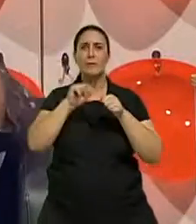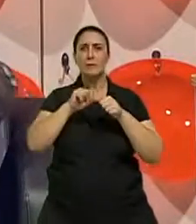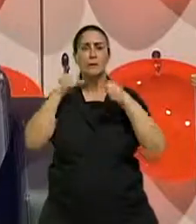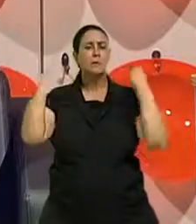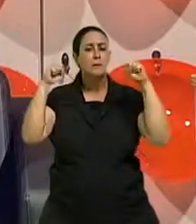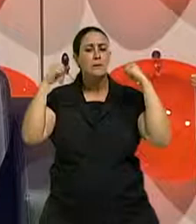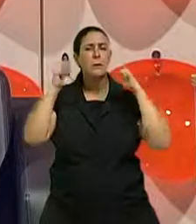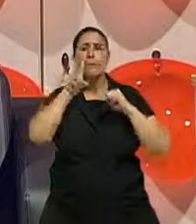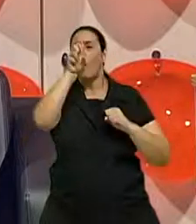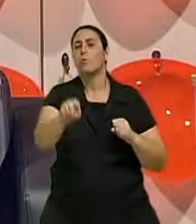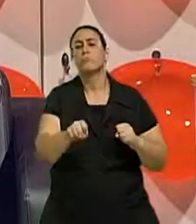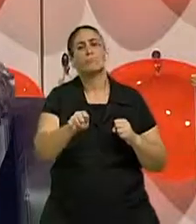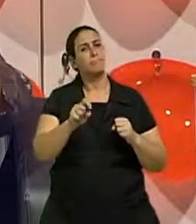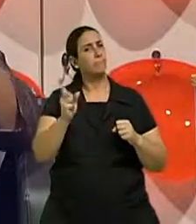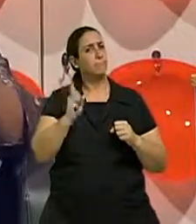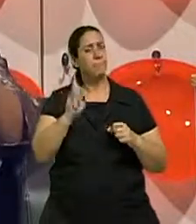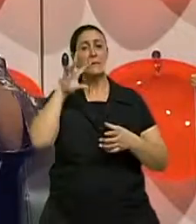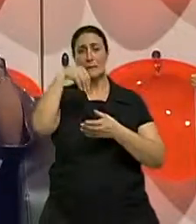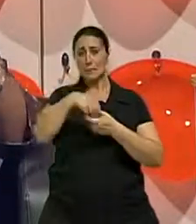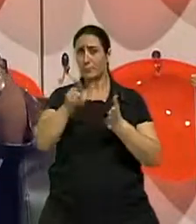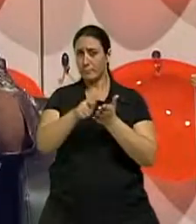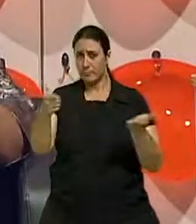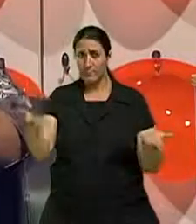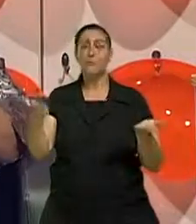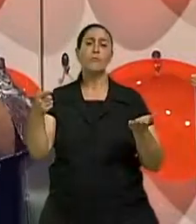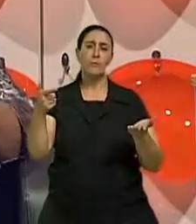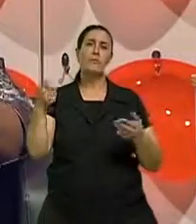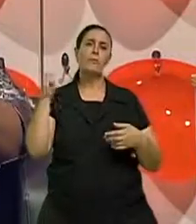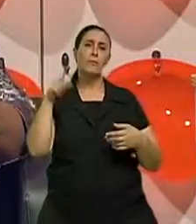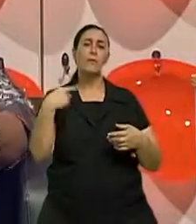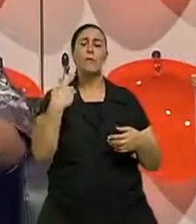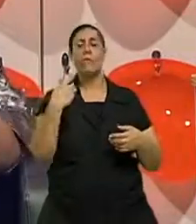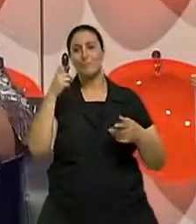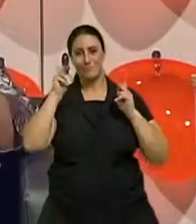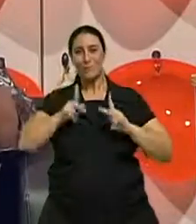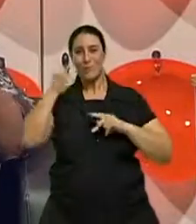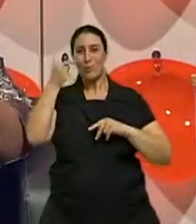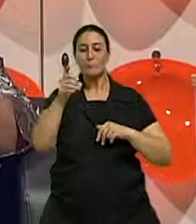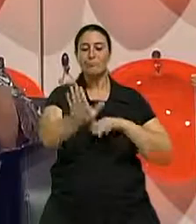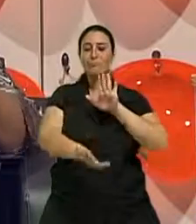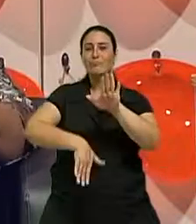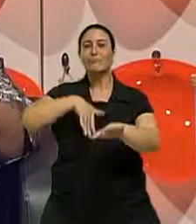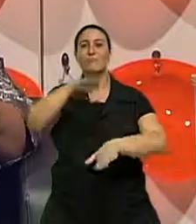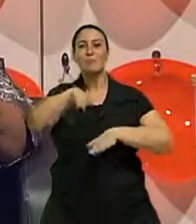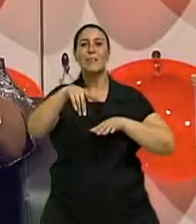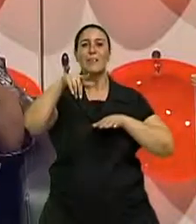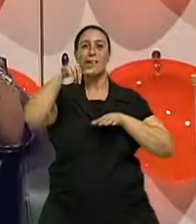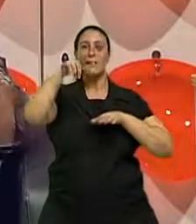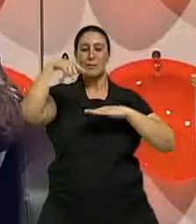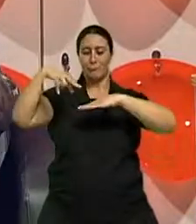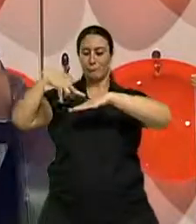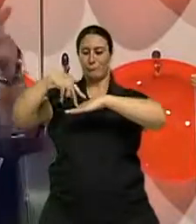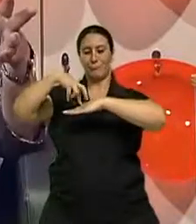ali na reportagem aparecia a senhora caminhando na esteira, mas ela estava caminhando na esteira.